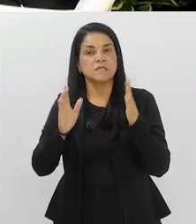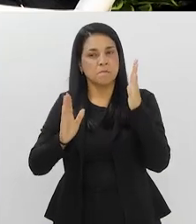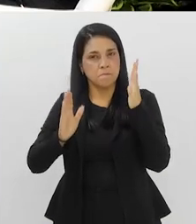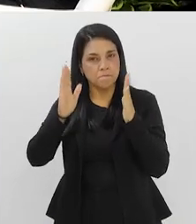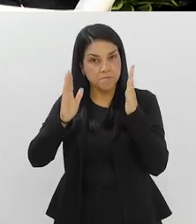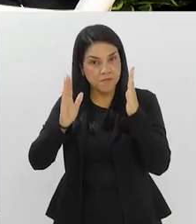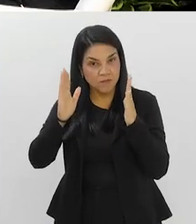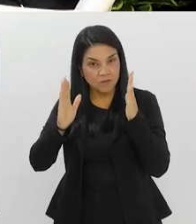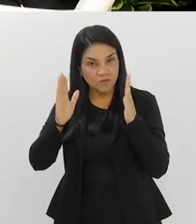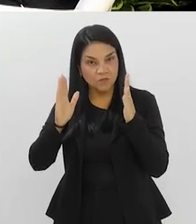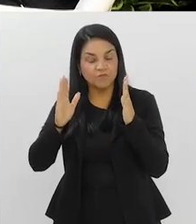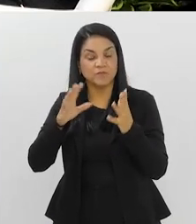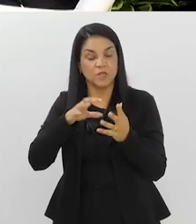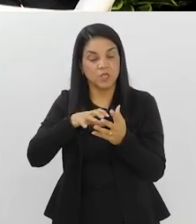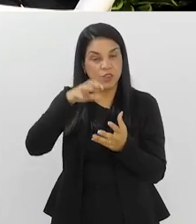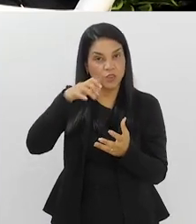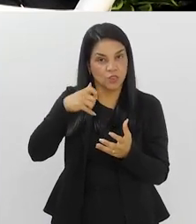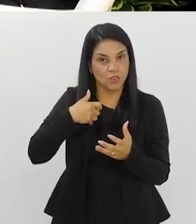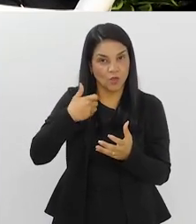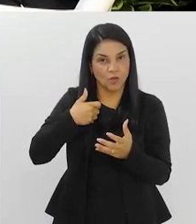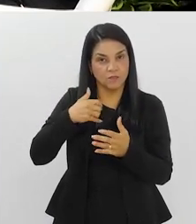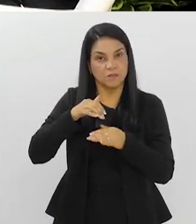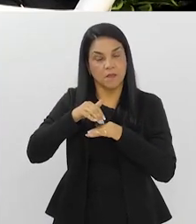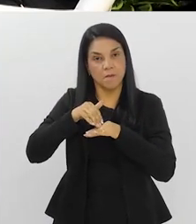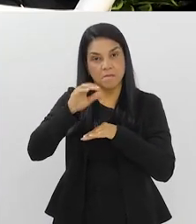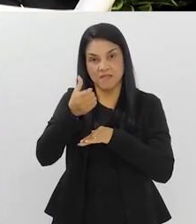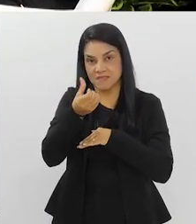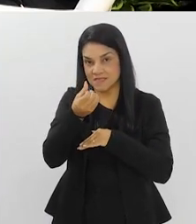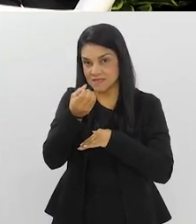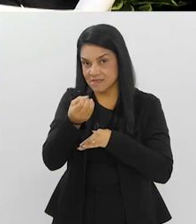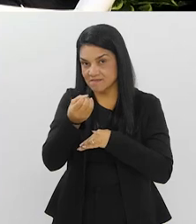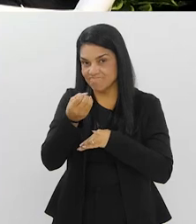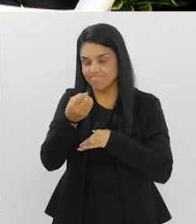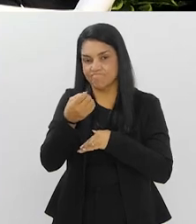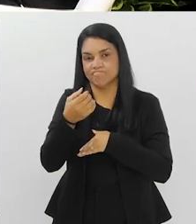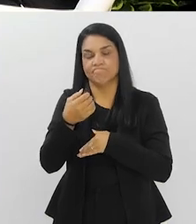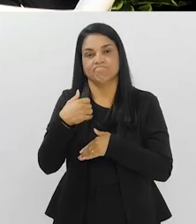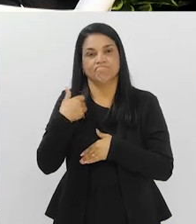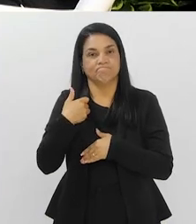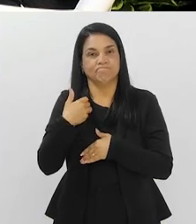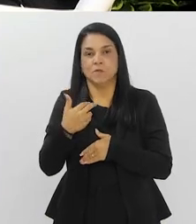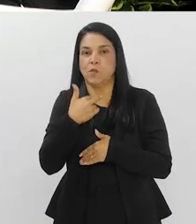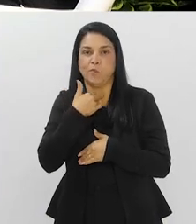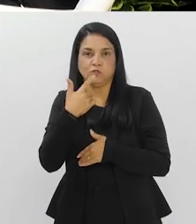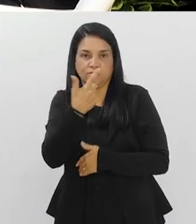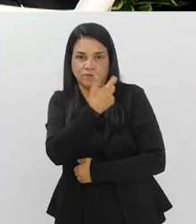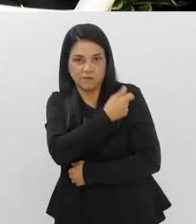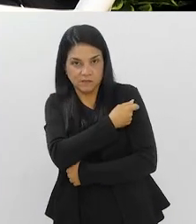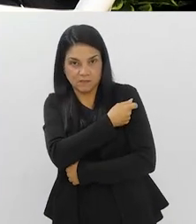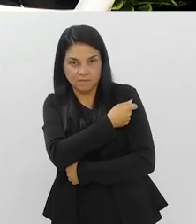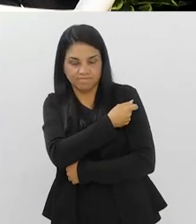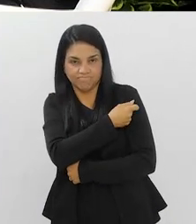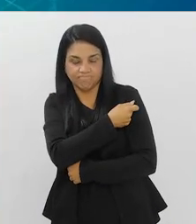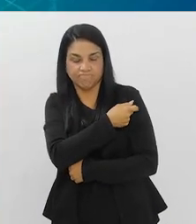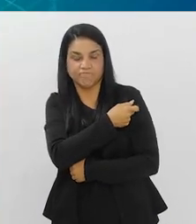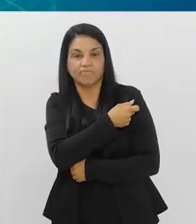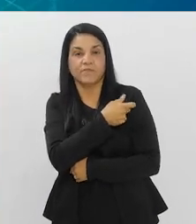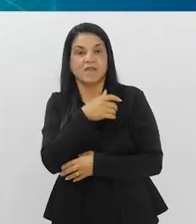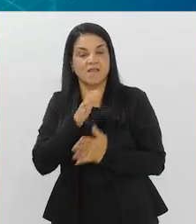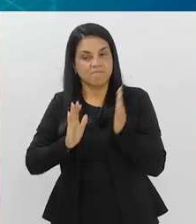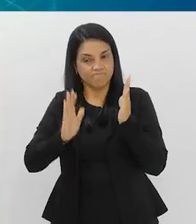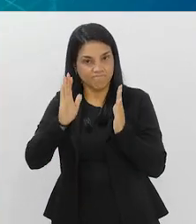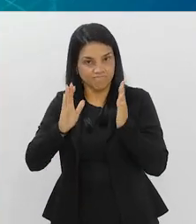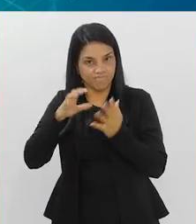naquele primeiro momento, idosos, maiores de 60, não seriam vacinados, porque, para eles,